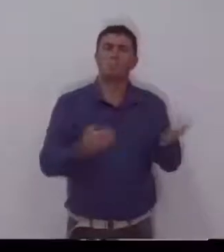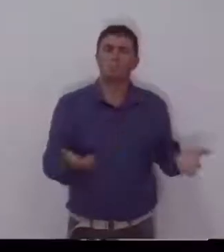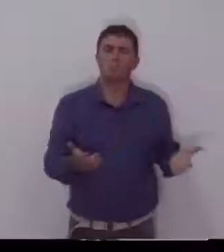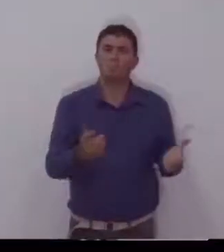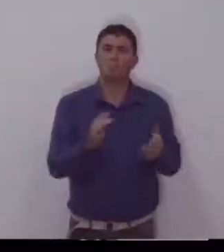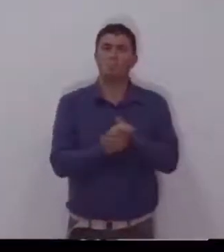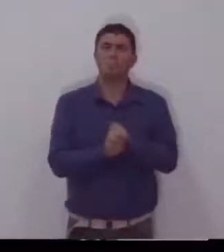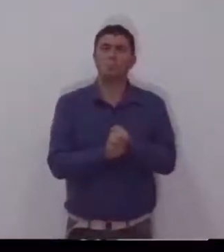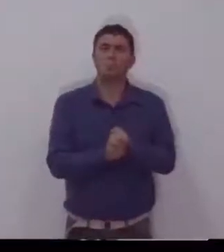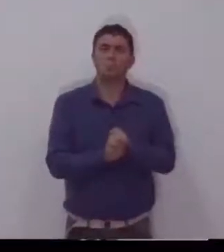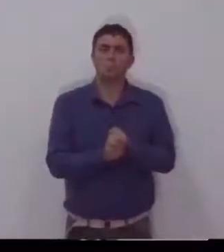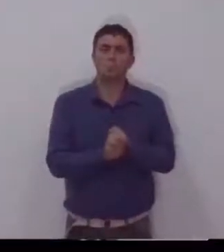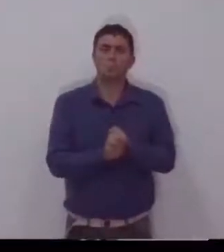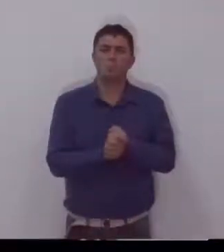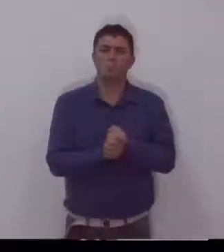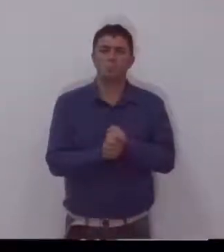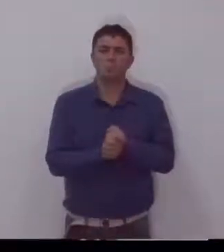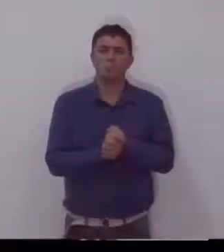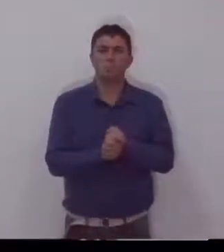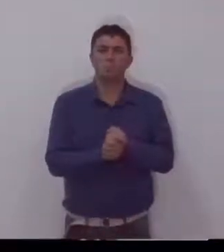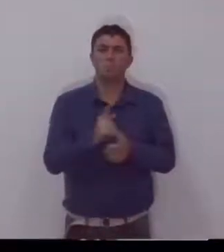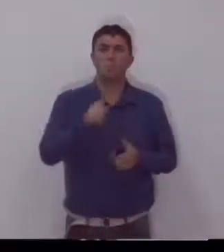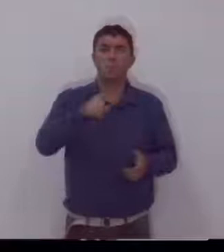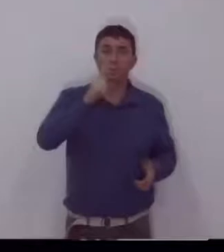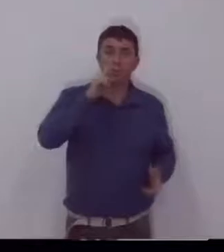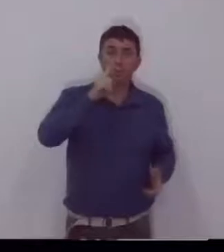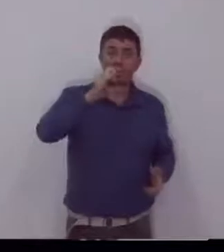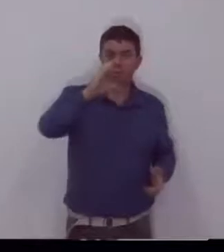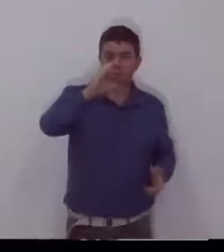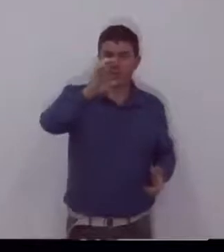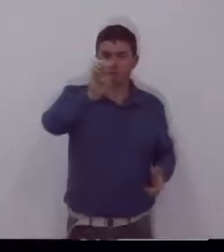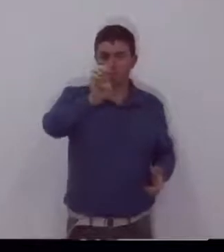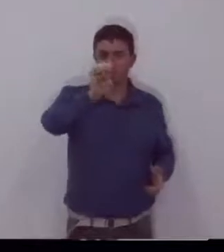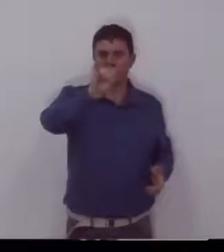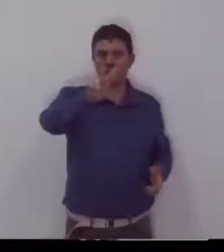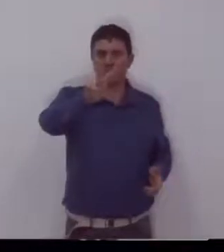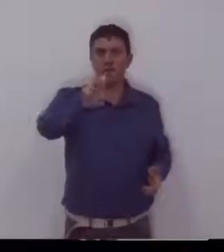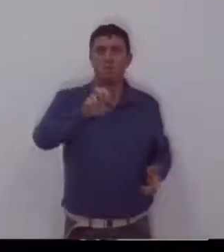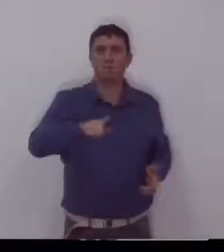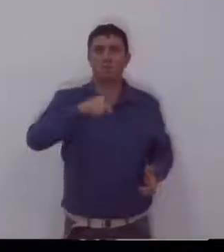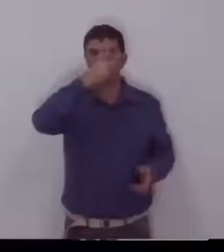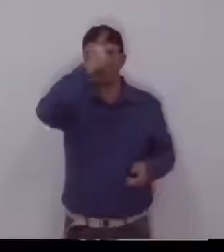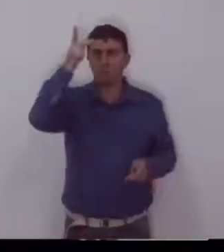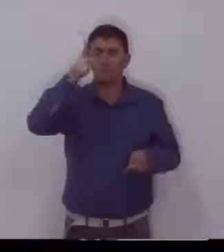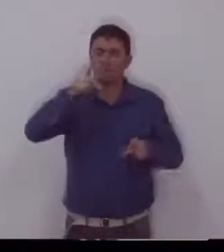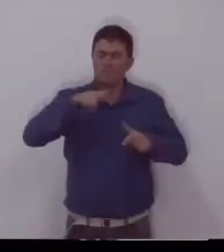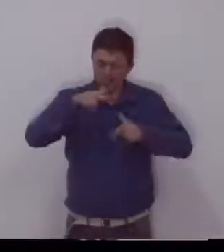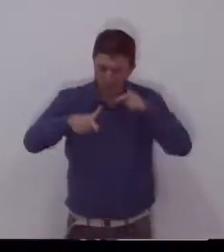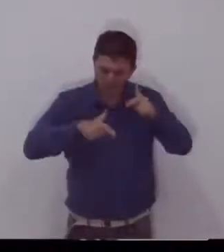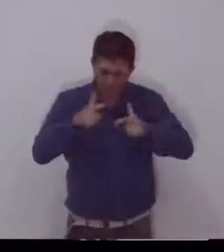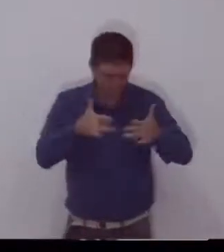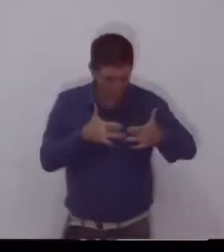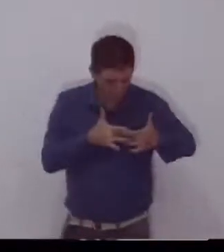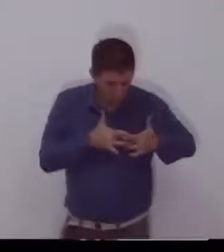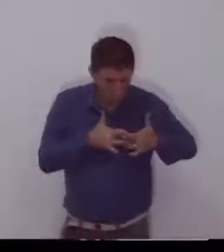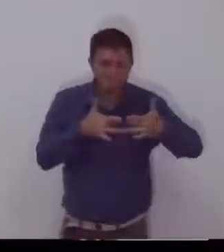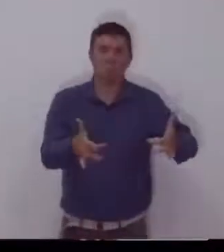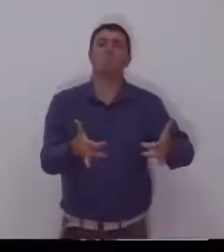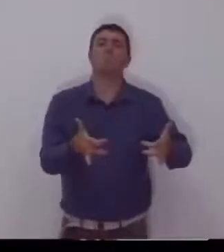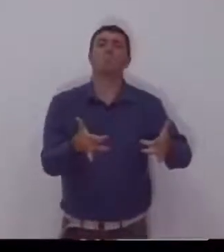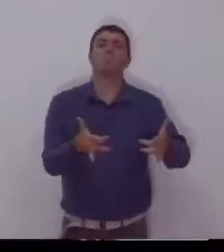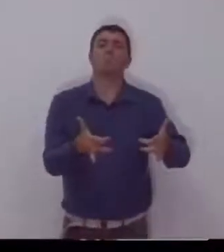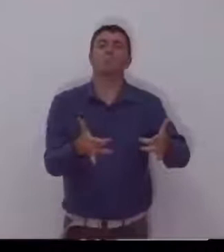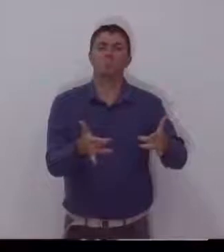durante aí nós, ali no Save, nós podemos ver as pessoas se doando, se doando,